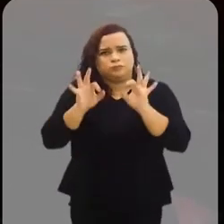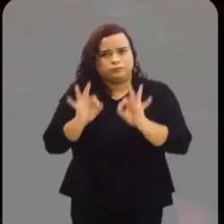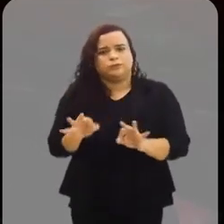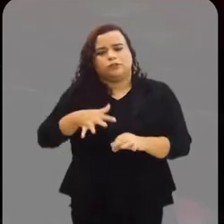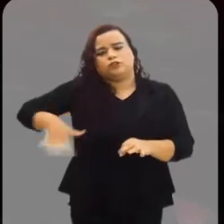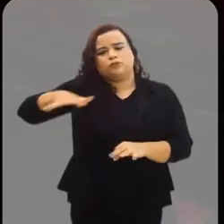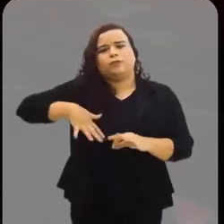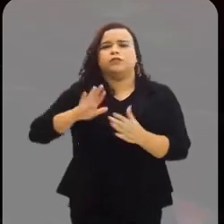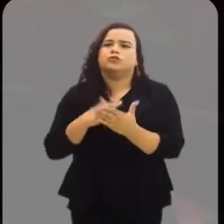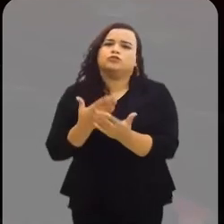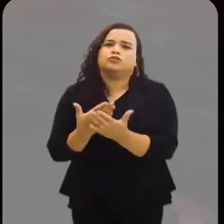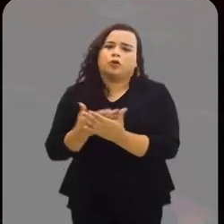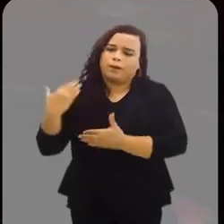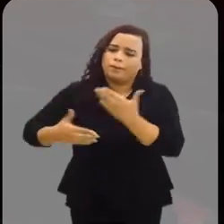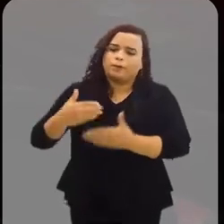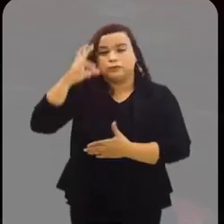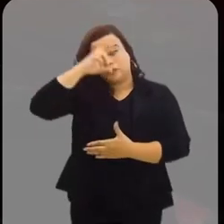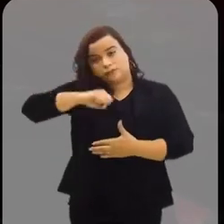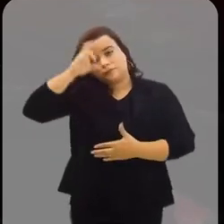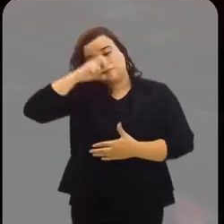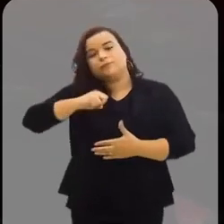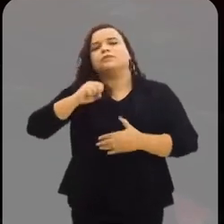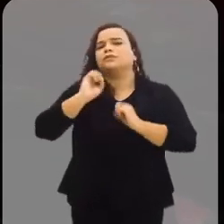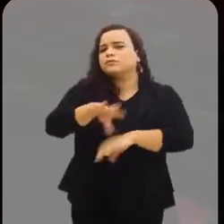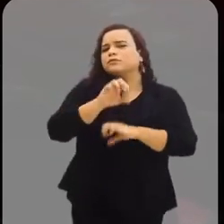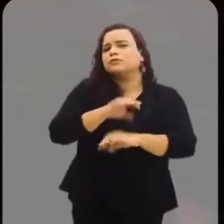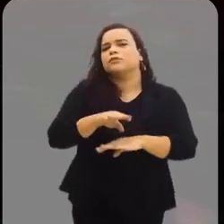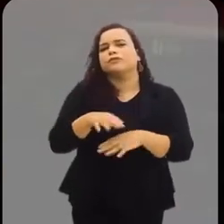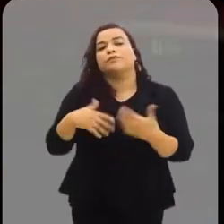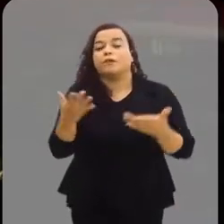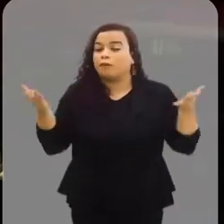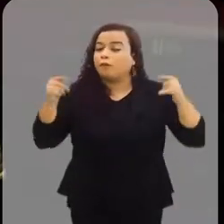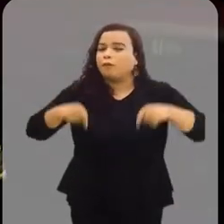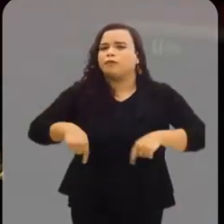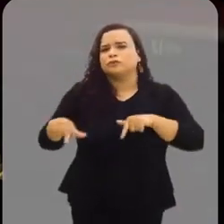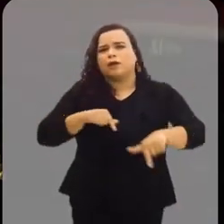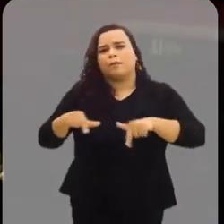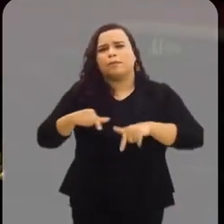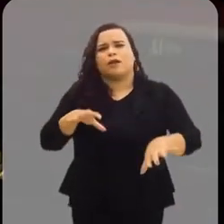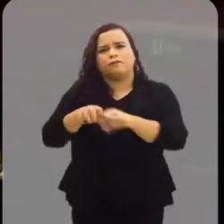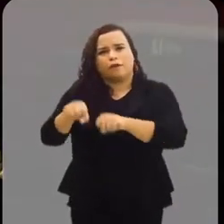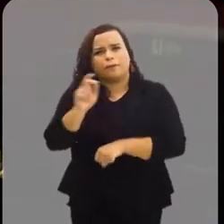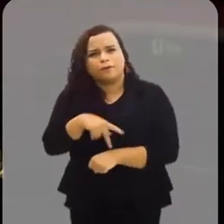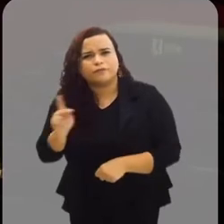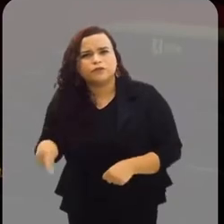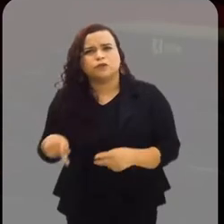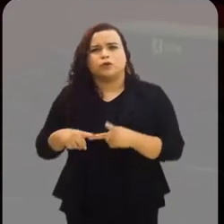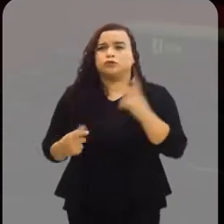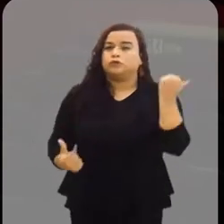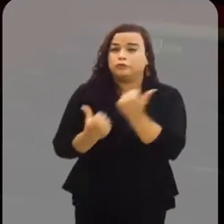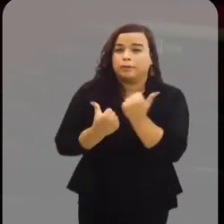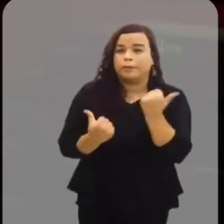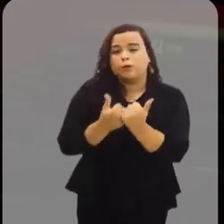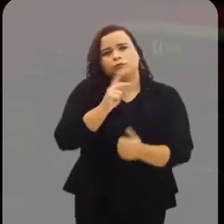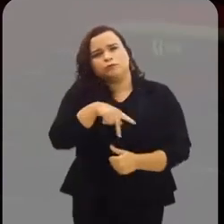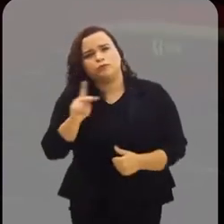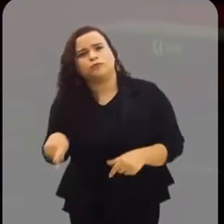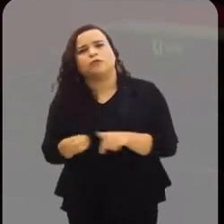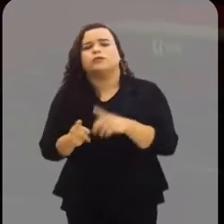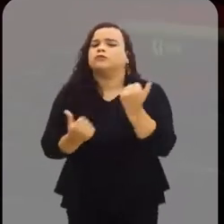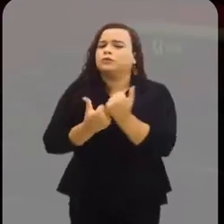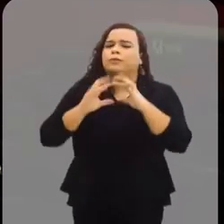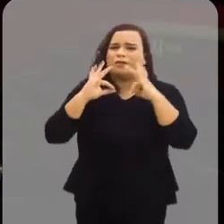a verdadeira inclusão no espaço escolar para o processo ensino-aprendizagem. Na verdade, hoje é muito trabalho de formação do professor,